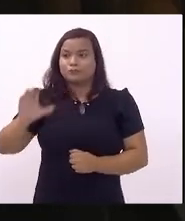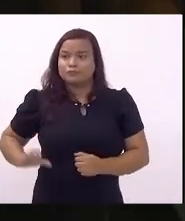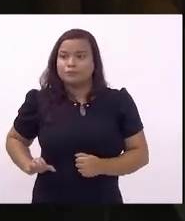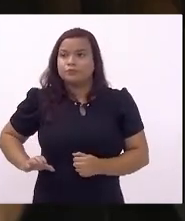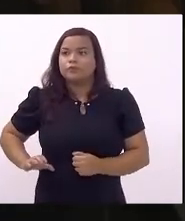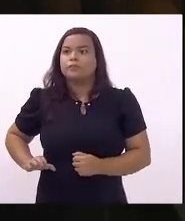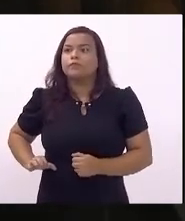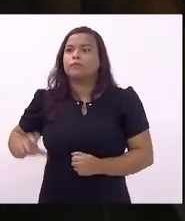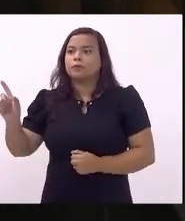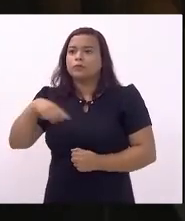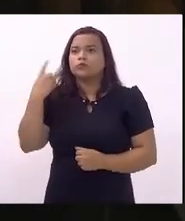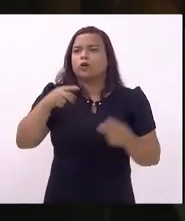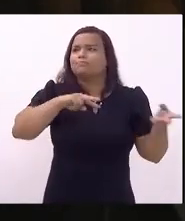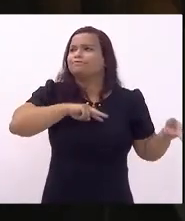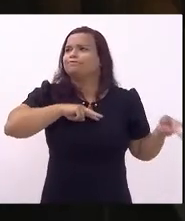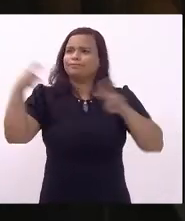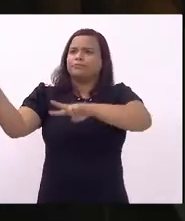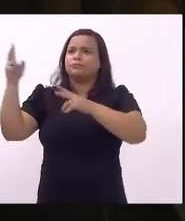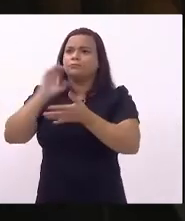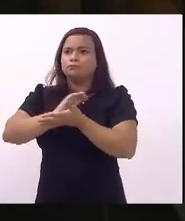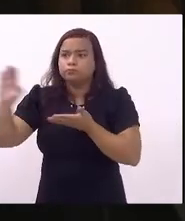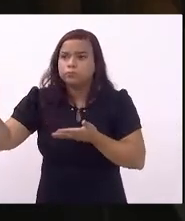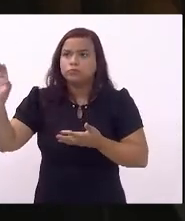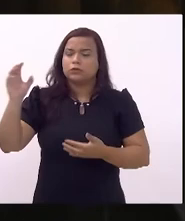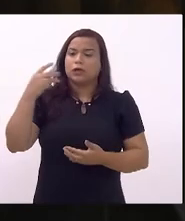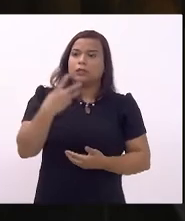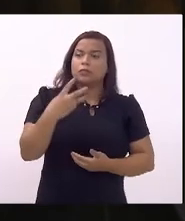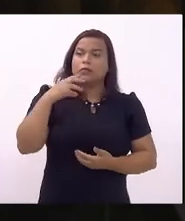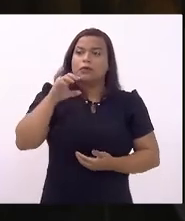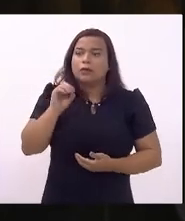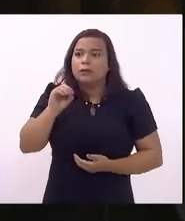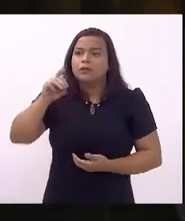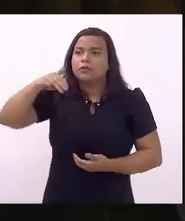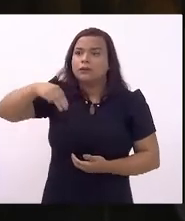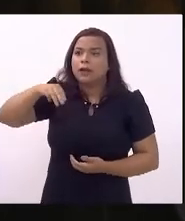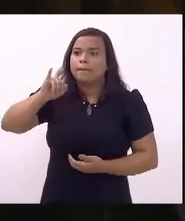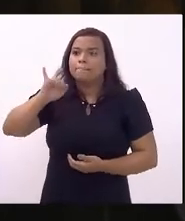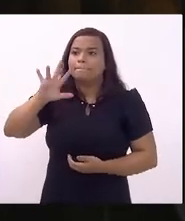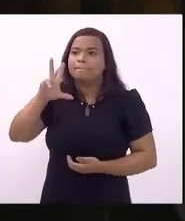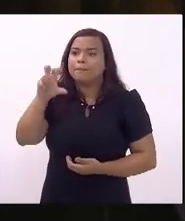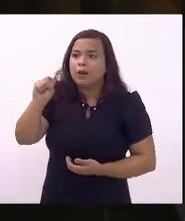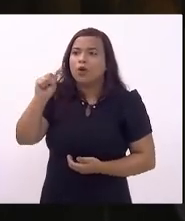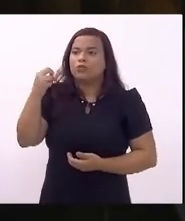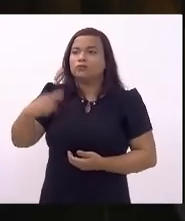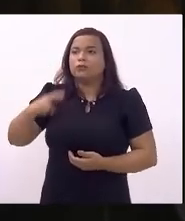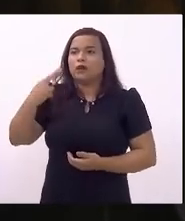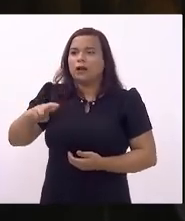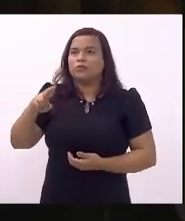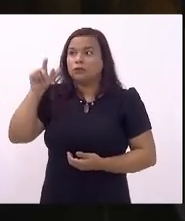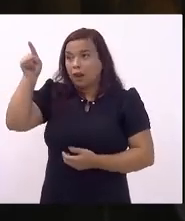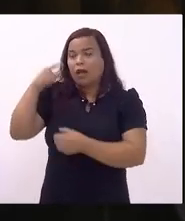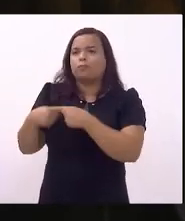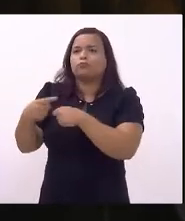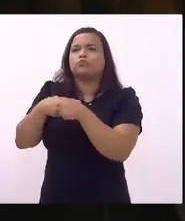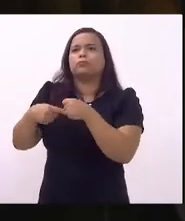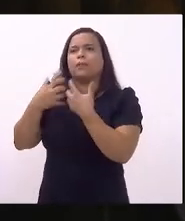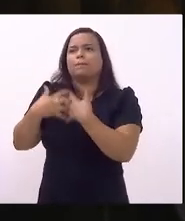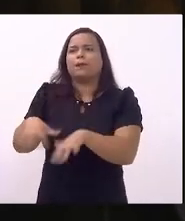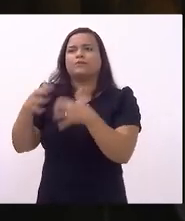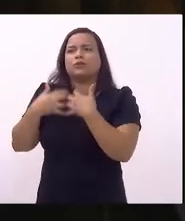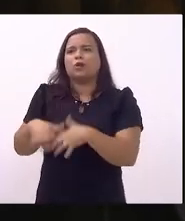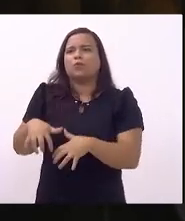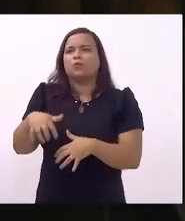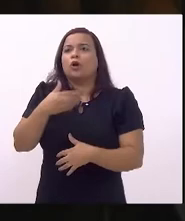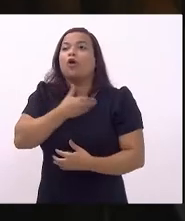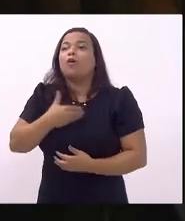transferimos imediatamente 30 milhões de reais ao município de Petrópolis o governo